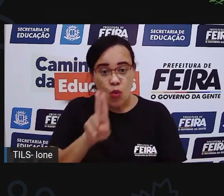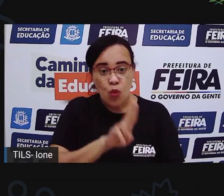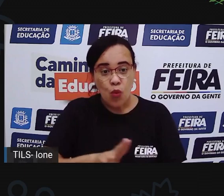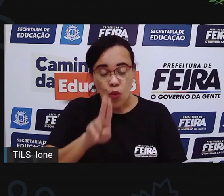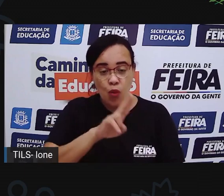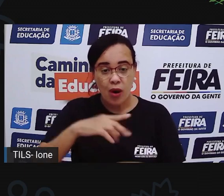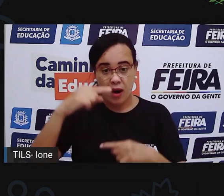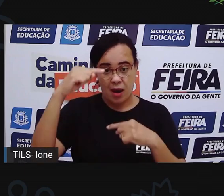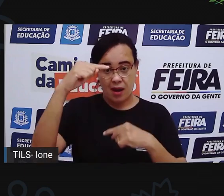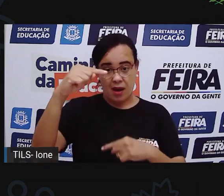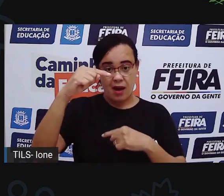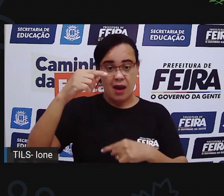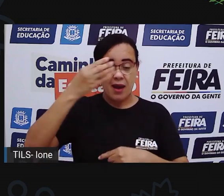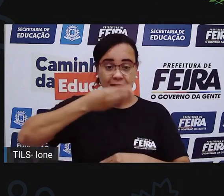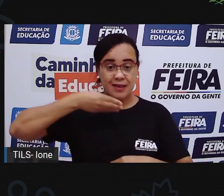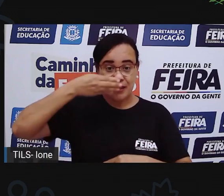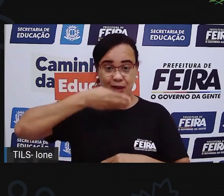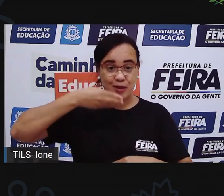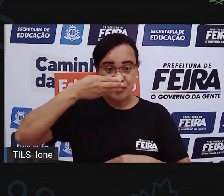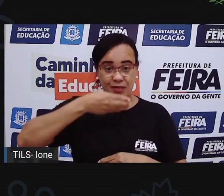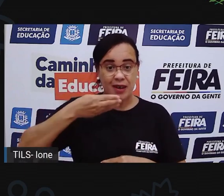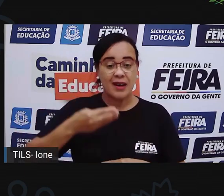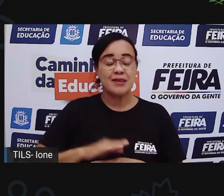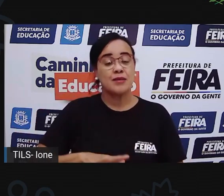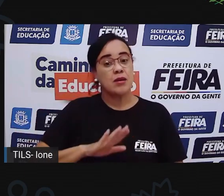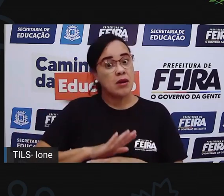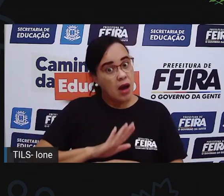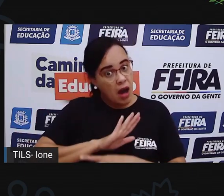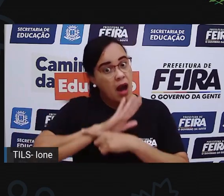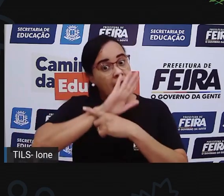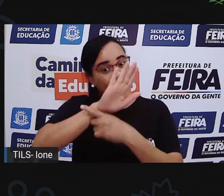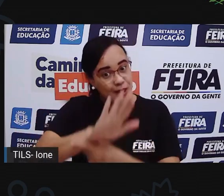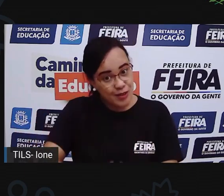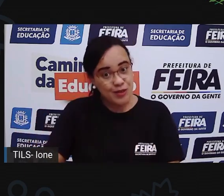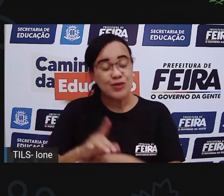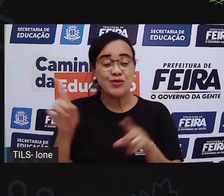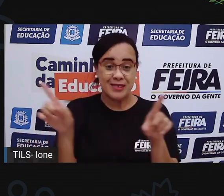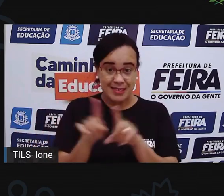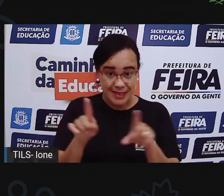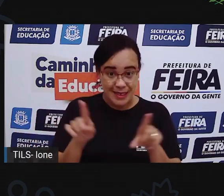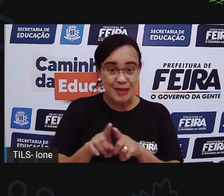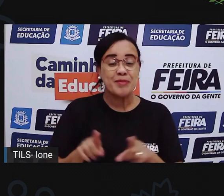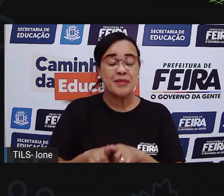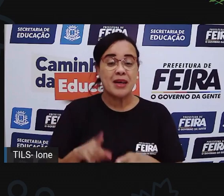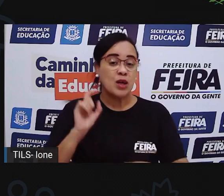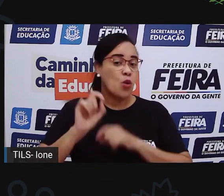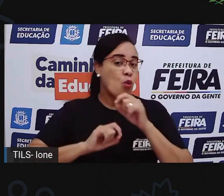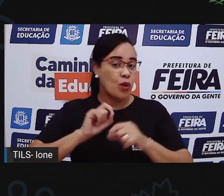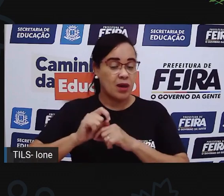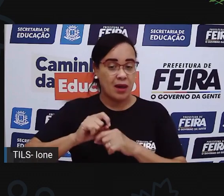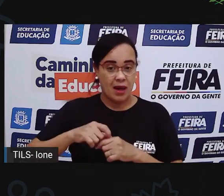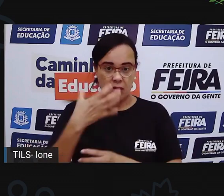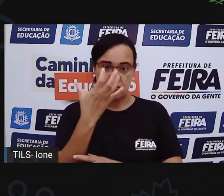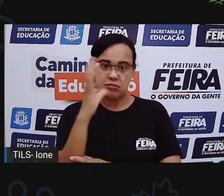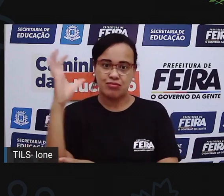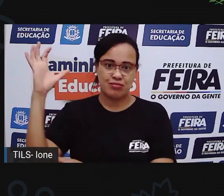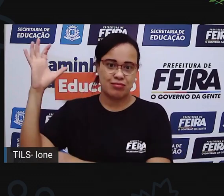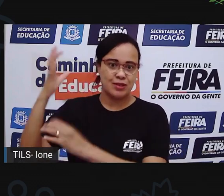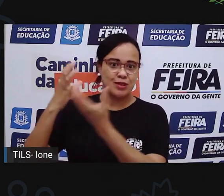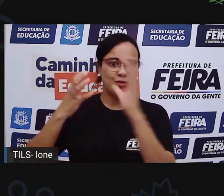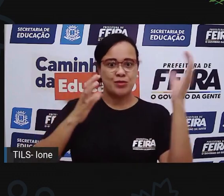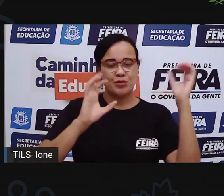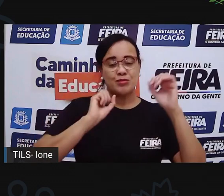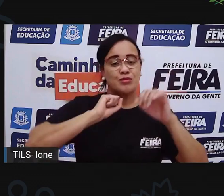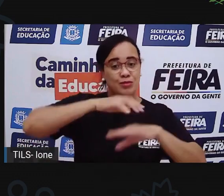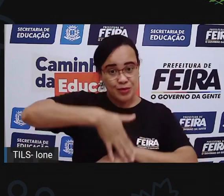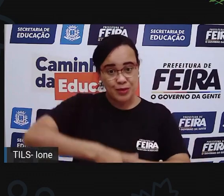garrafa pet, a gente vai estar ajudando a natureza, porque a gente vai estar deixando de jogar fora essa garrafinha, ia demorar